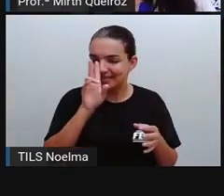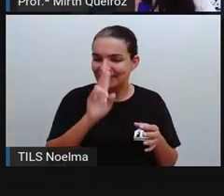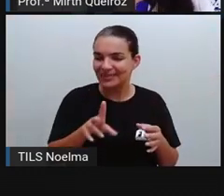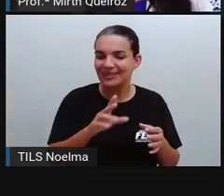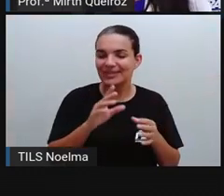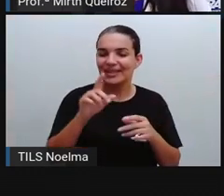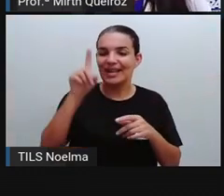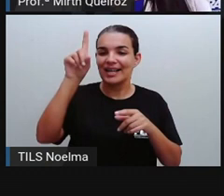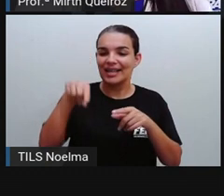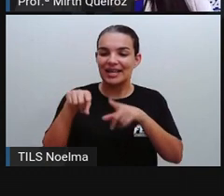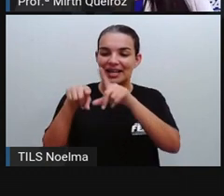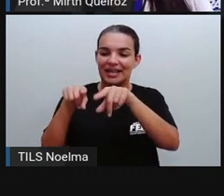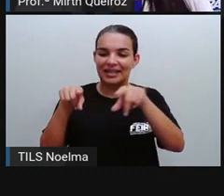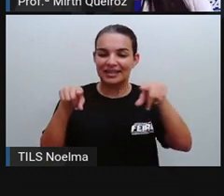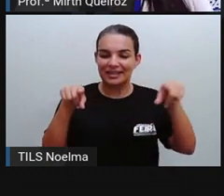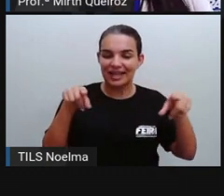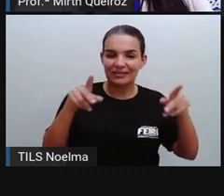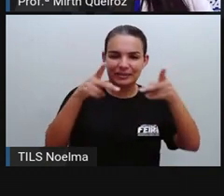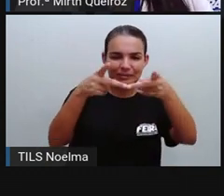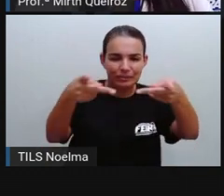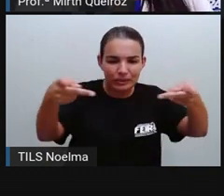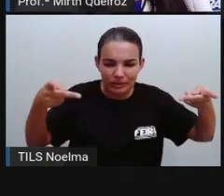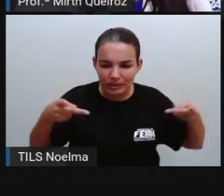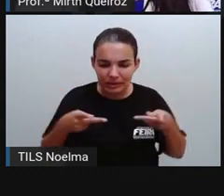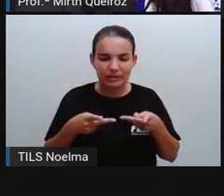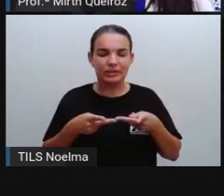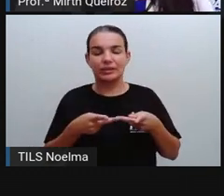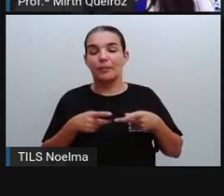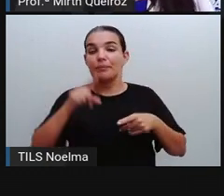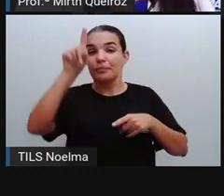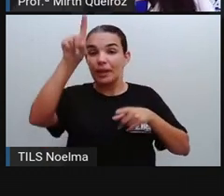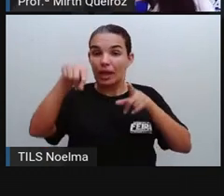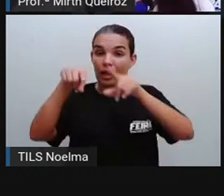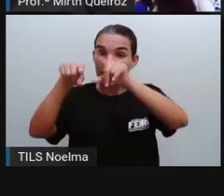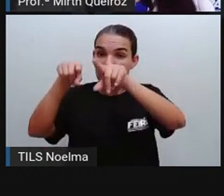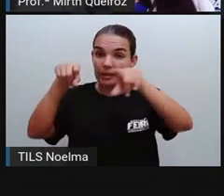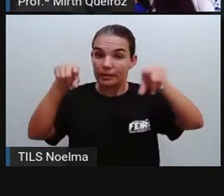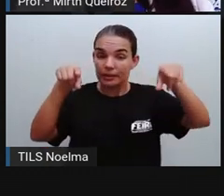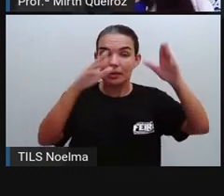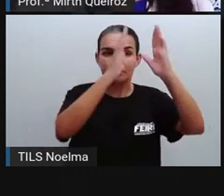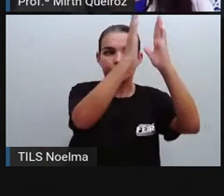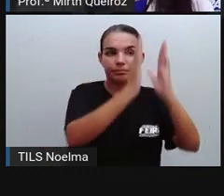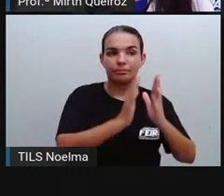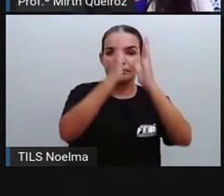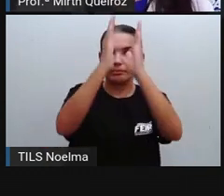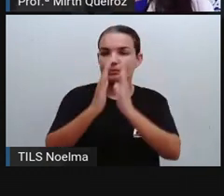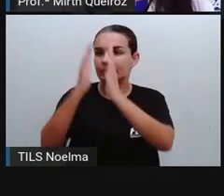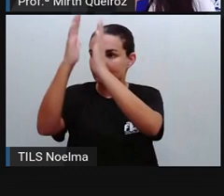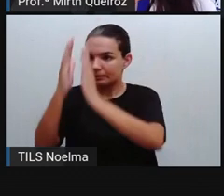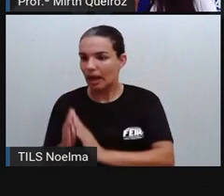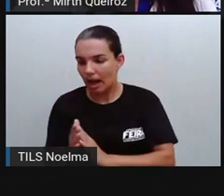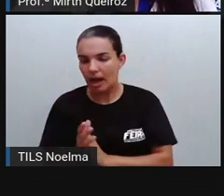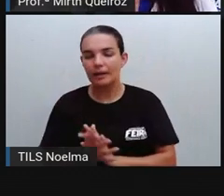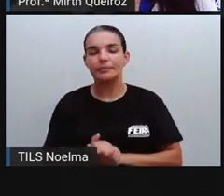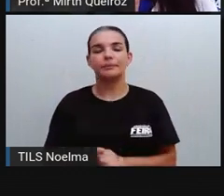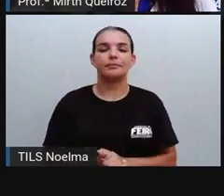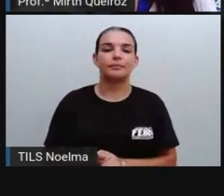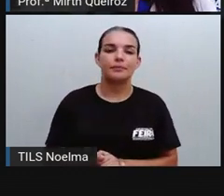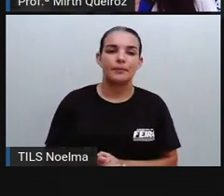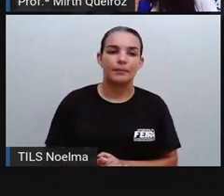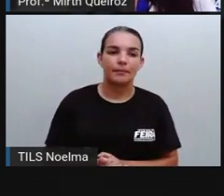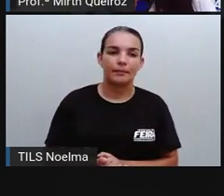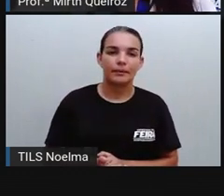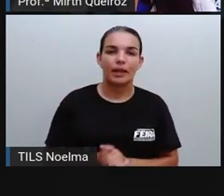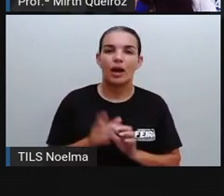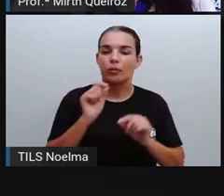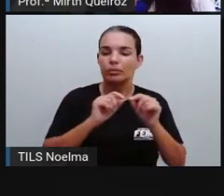de setores, né? Que é aquele que parece uma pista. O gráfico de barras, onde nós vamos ter as barrinhas